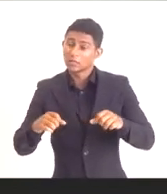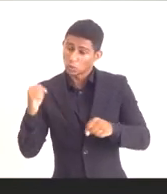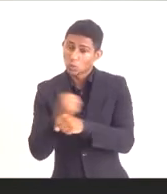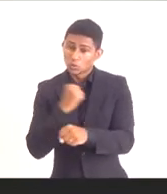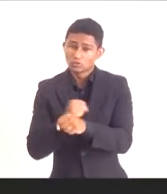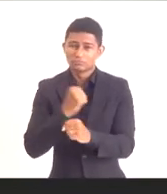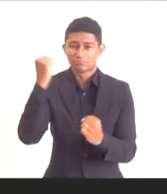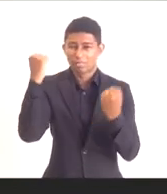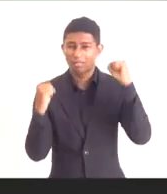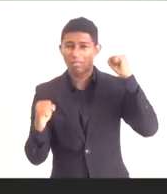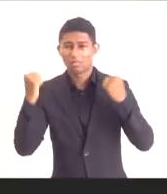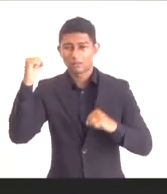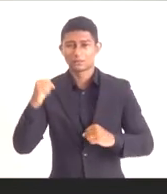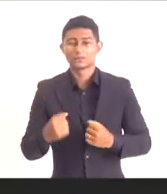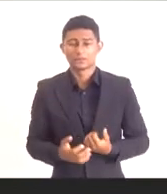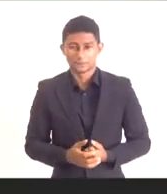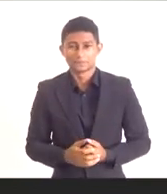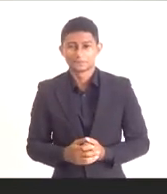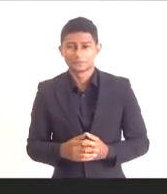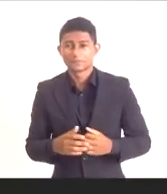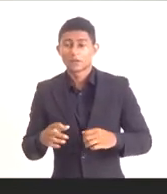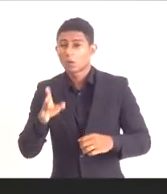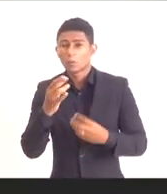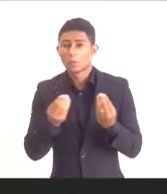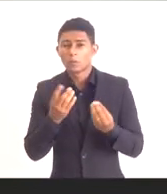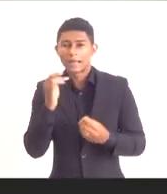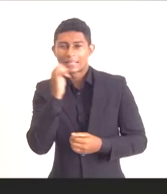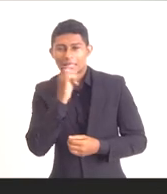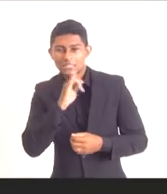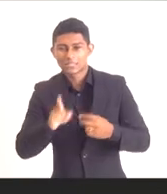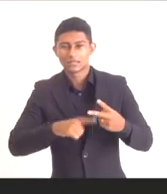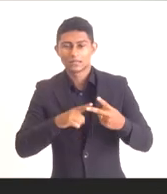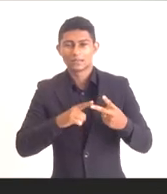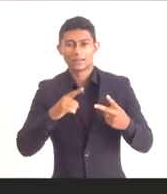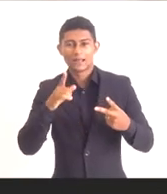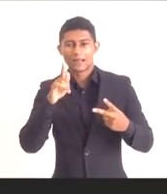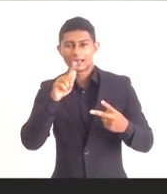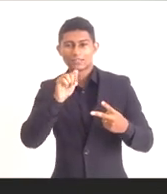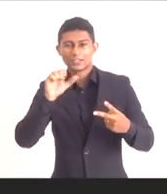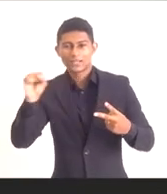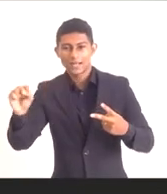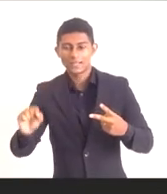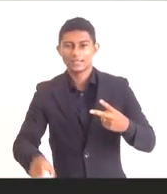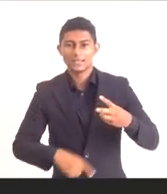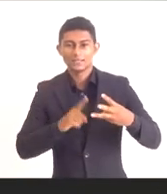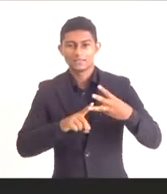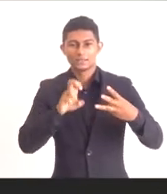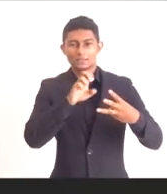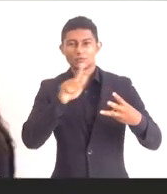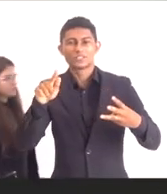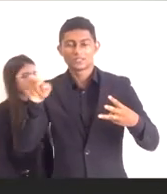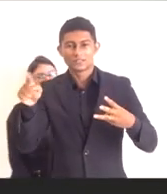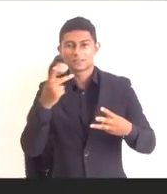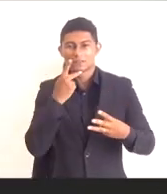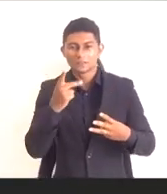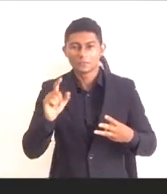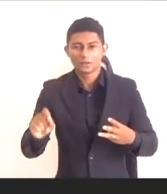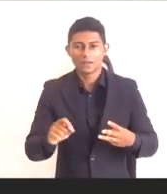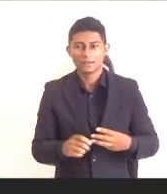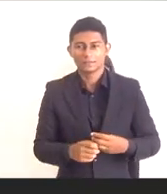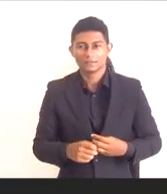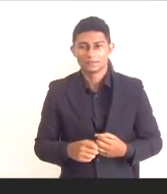fornecimento de insumos fundamentais, como energia, gás e conectividade, o 5G, como bem falou o